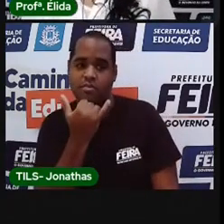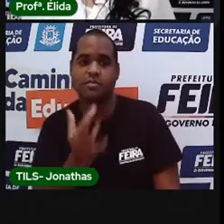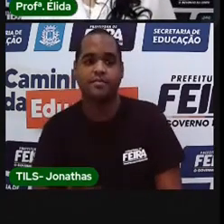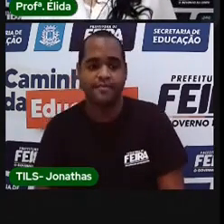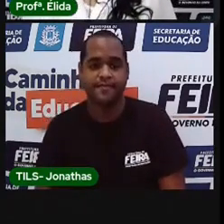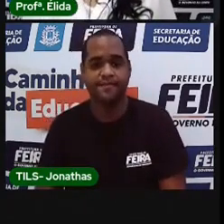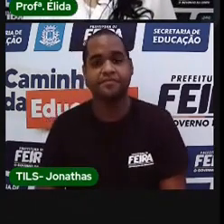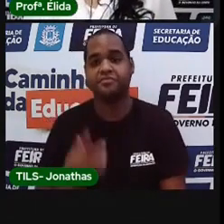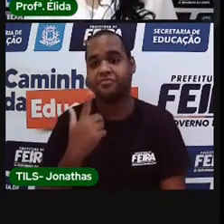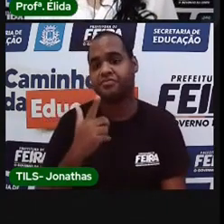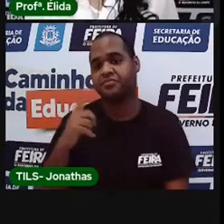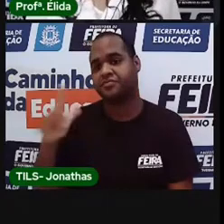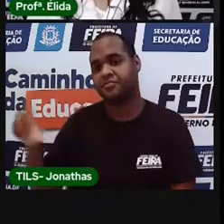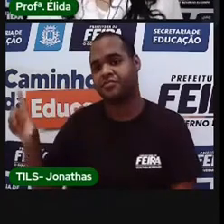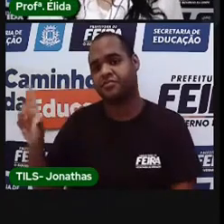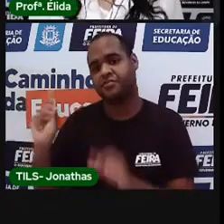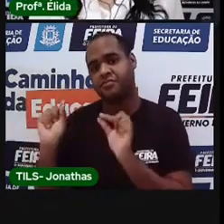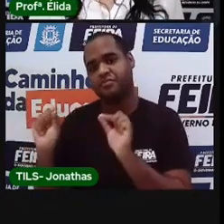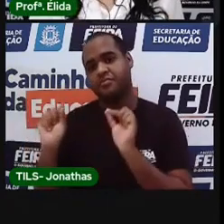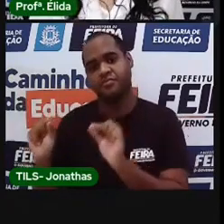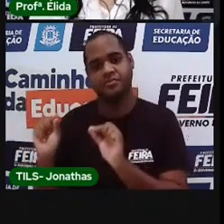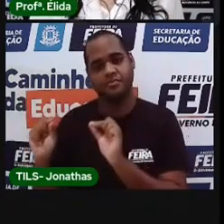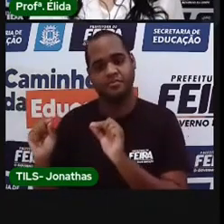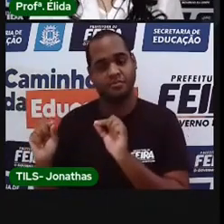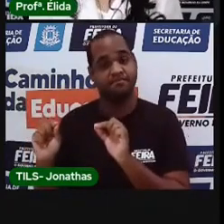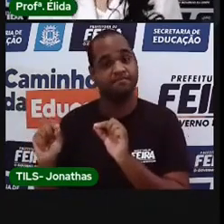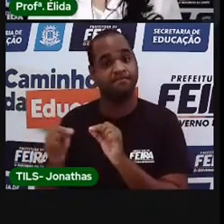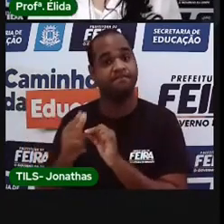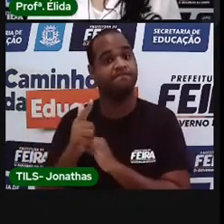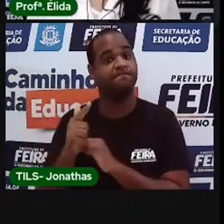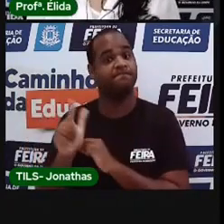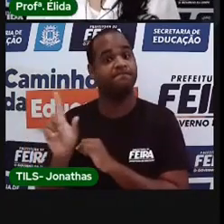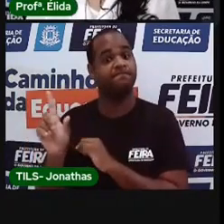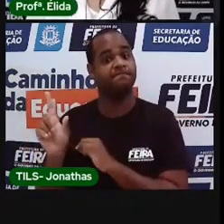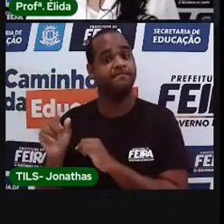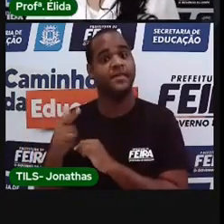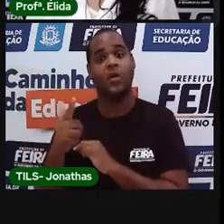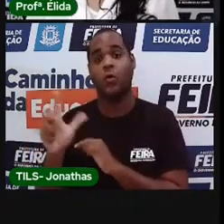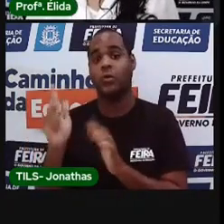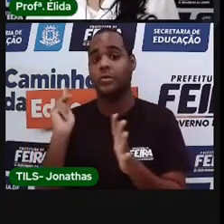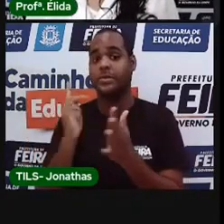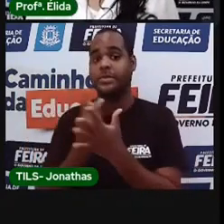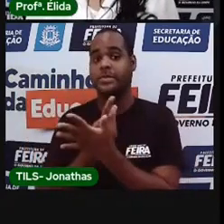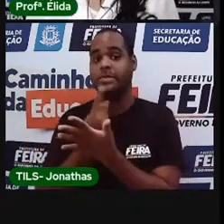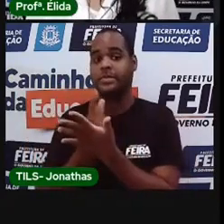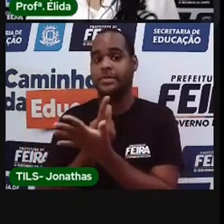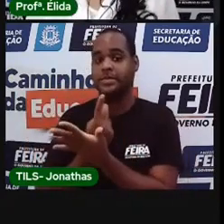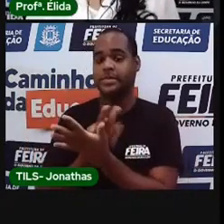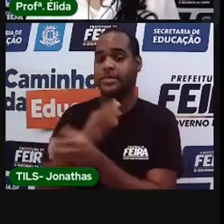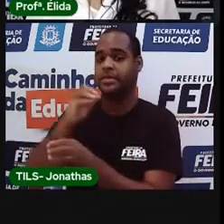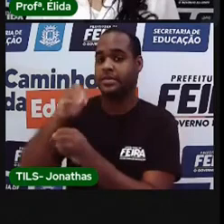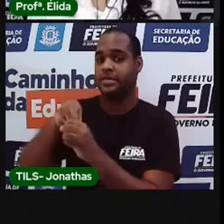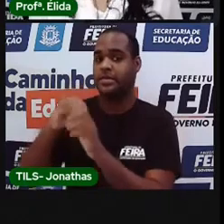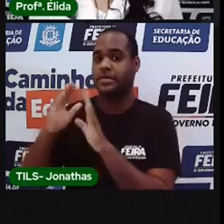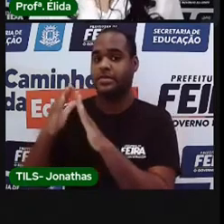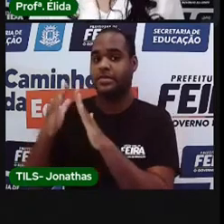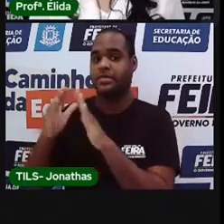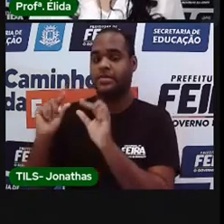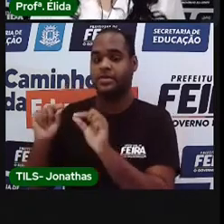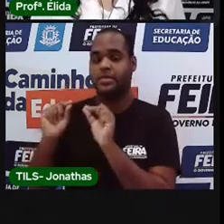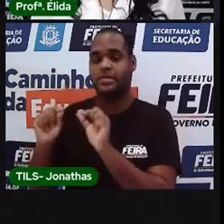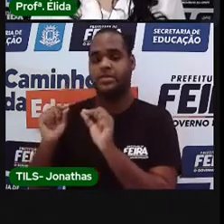No outro, eu acho que alguém fez uma coisa errada dentro de casa. Presta atenção.